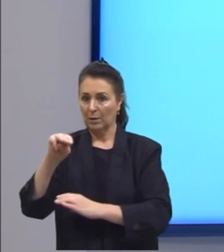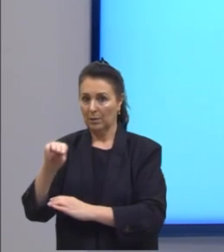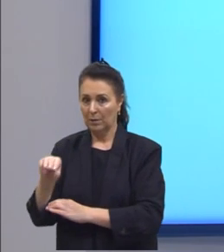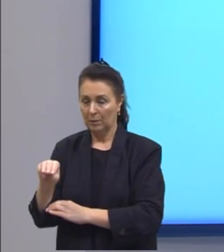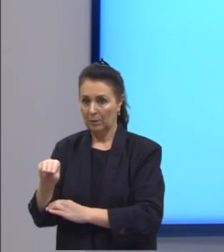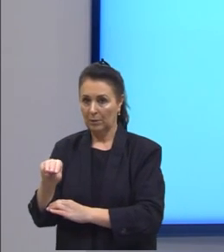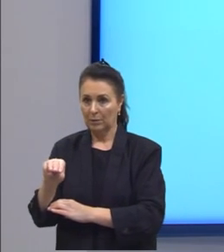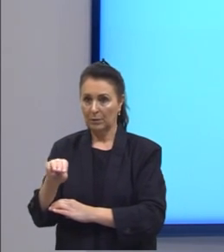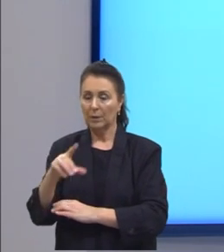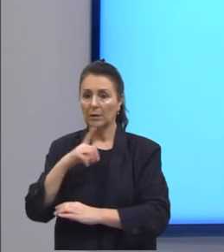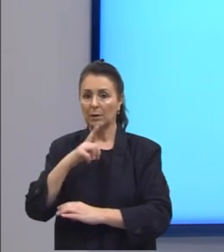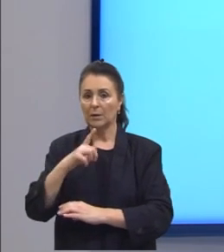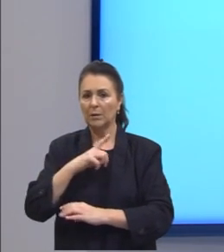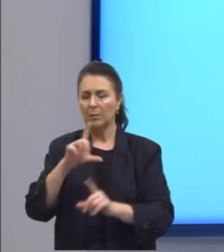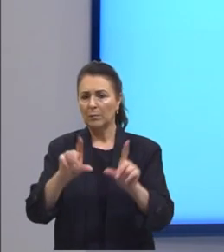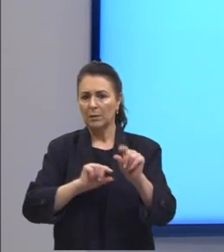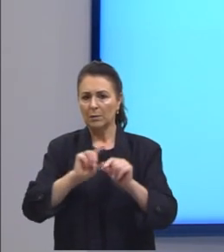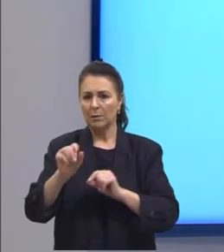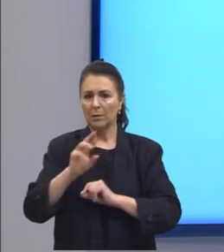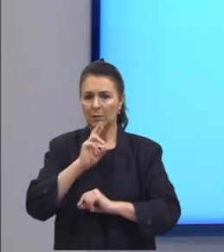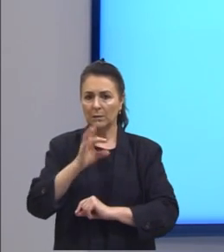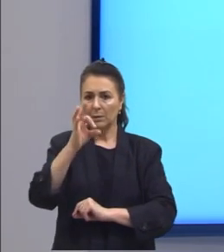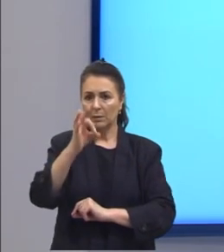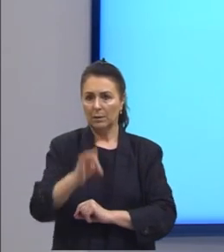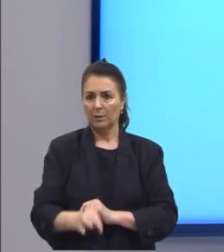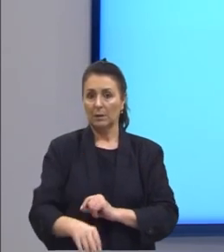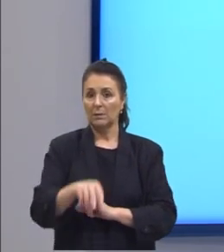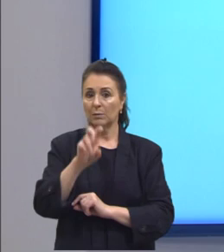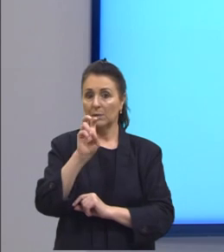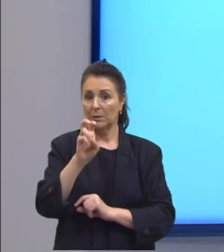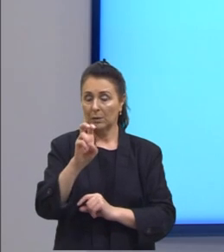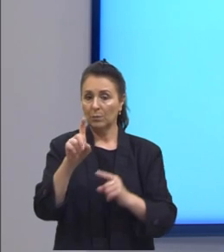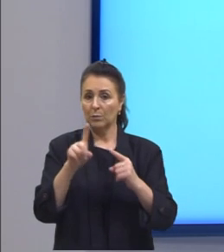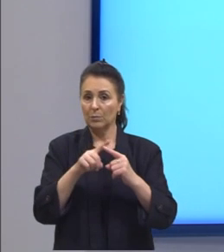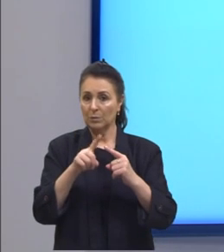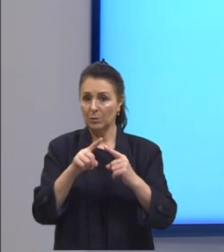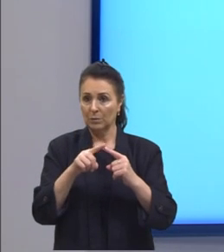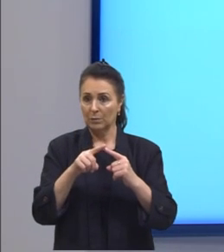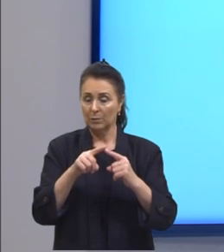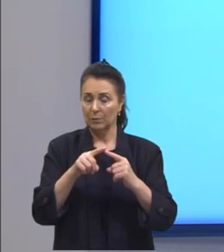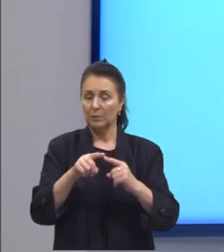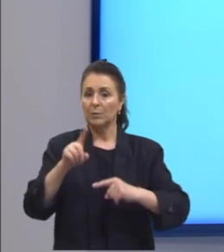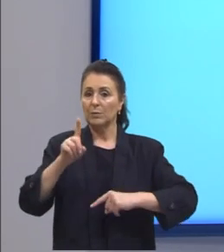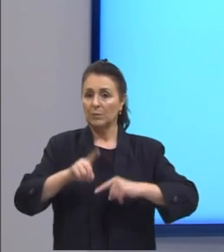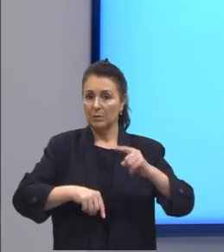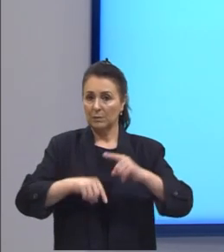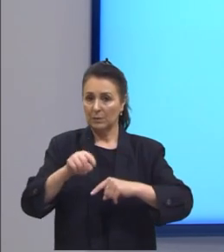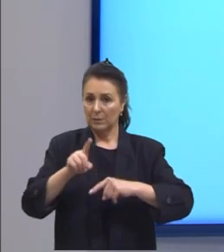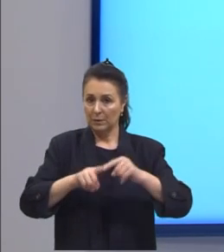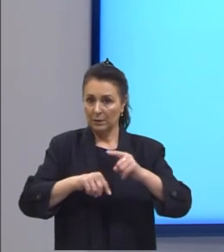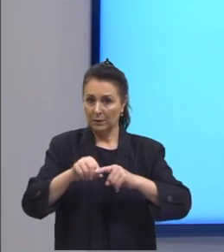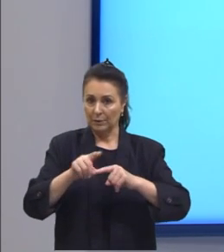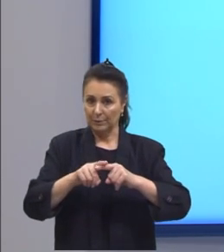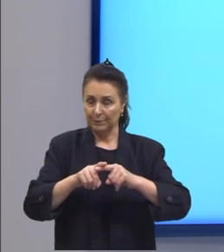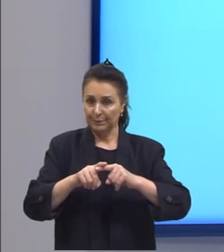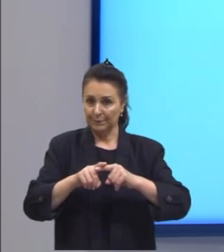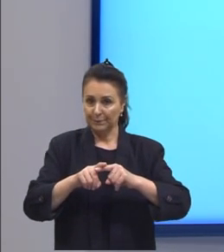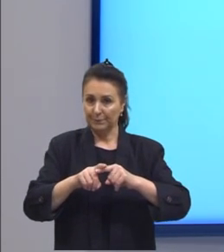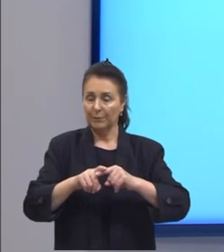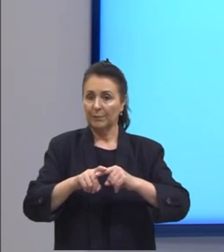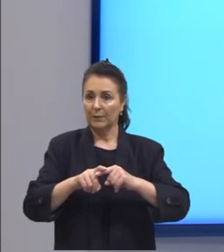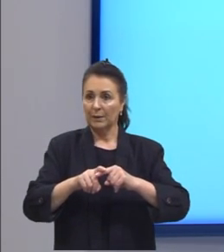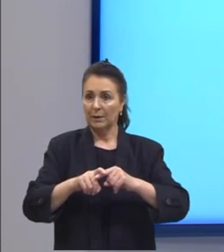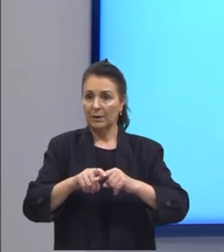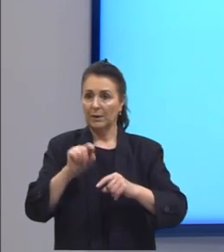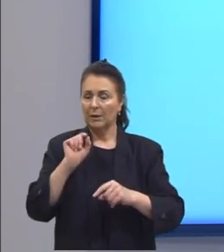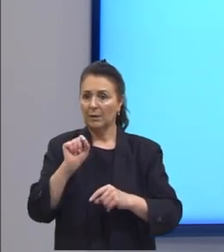alternativas nós temos então estes cinco tipos de material que nós vamos marcar ali sendo o tipo de